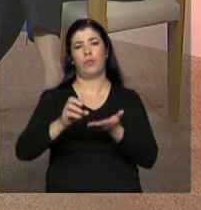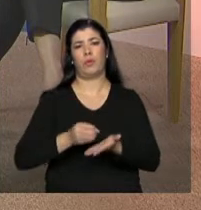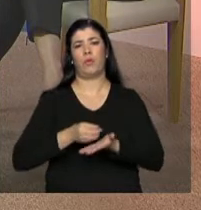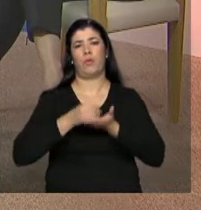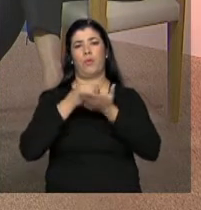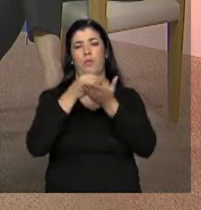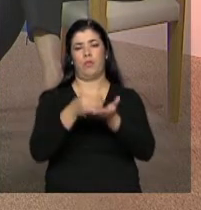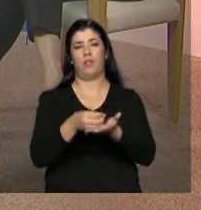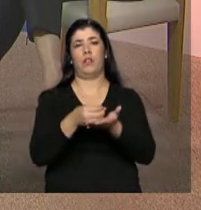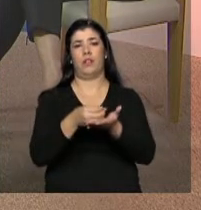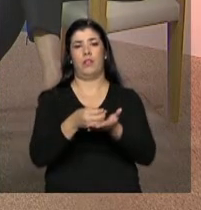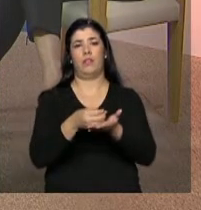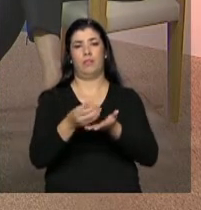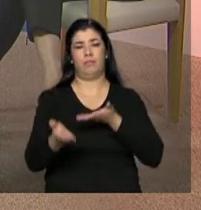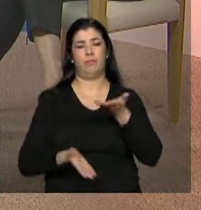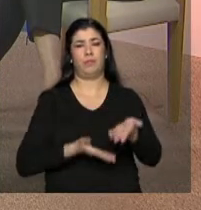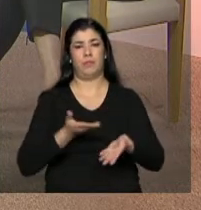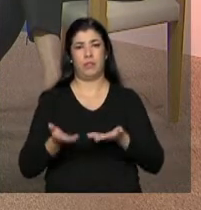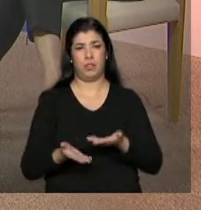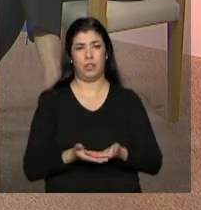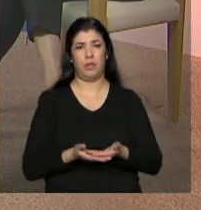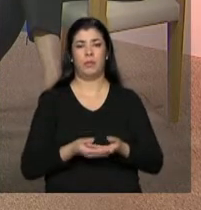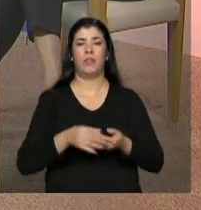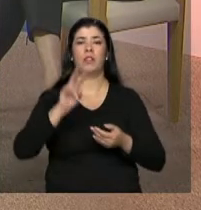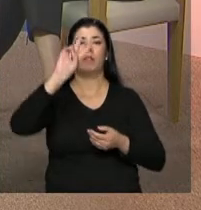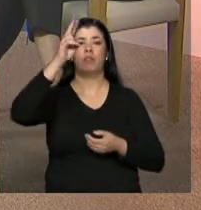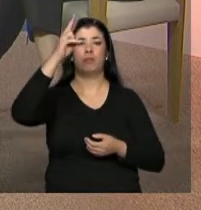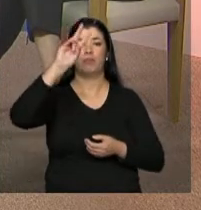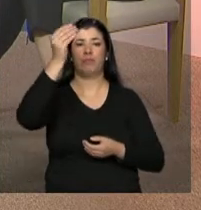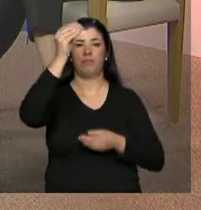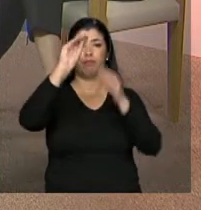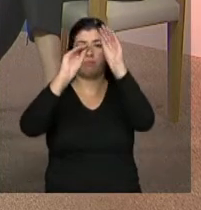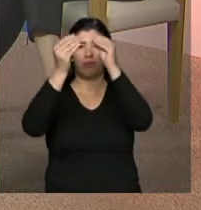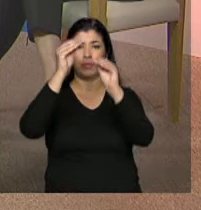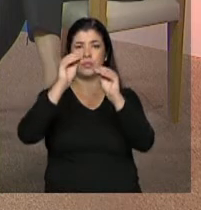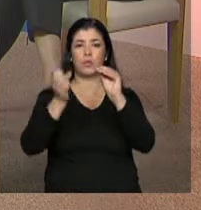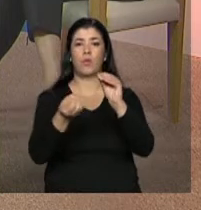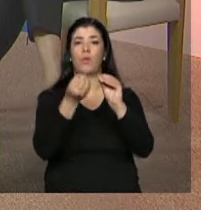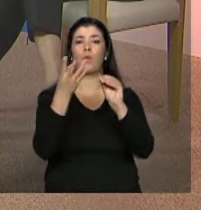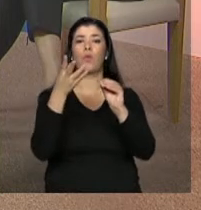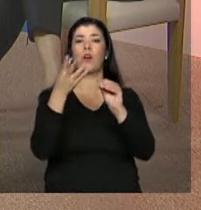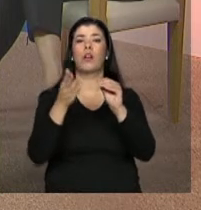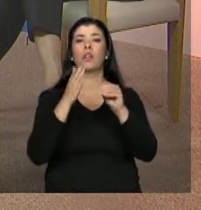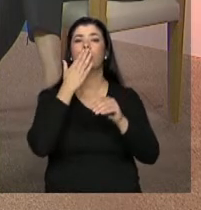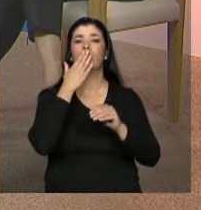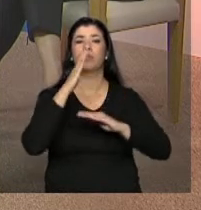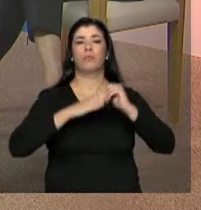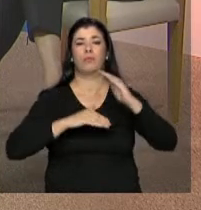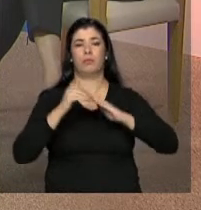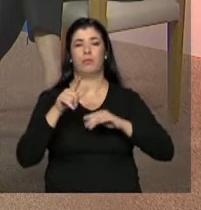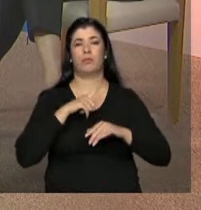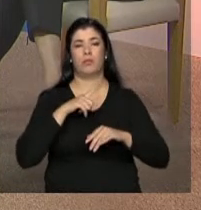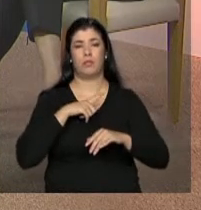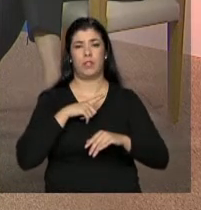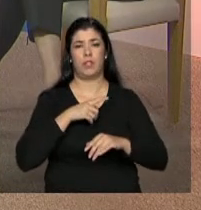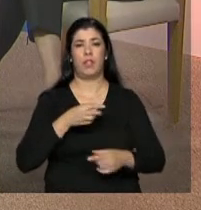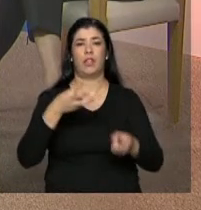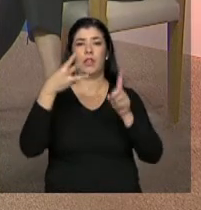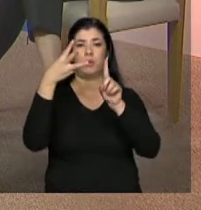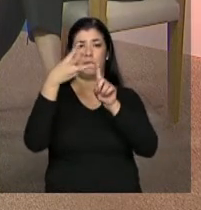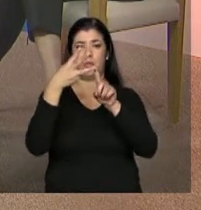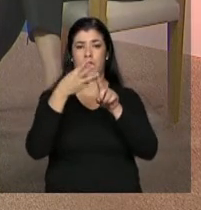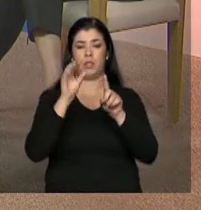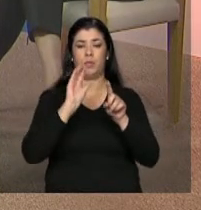trabalho vai se multiplicar um pouquinho, porque é necessário preencher quantas vezes for necessário. E, por fim, tem a sessão 3,